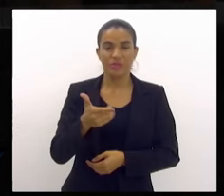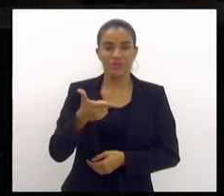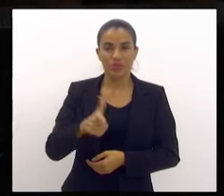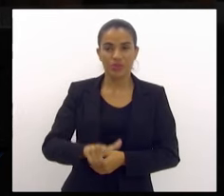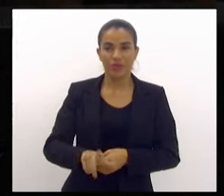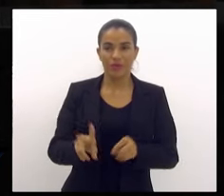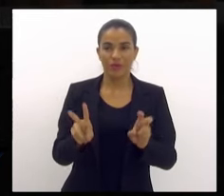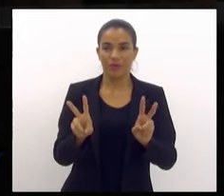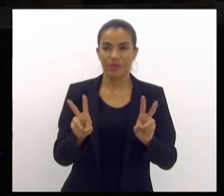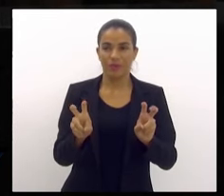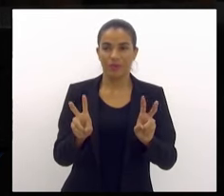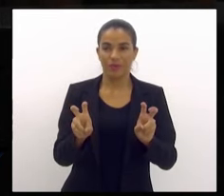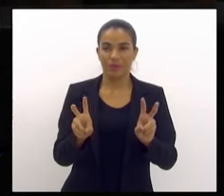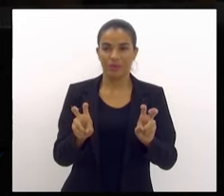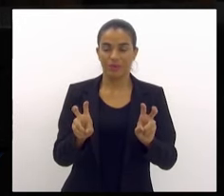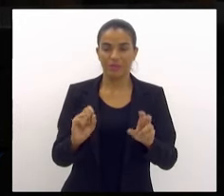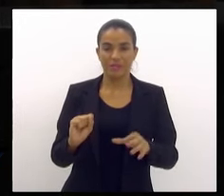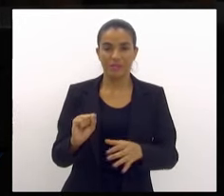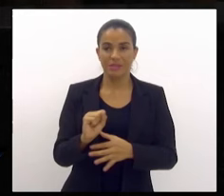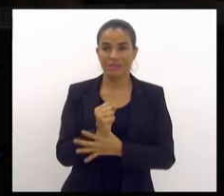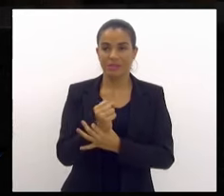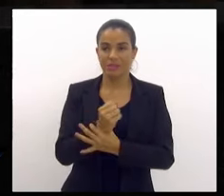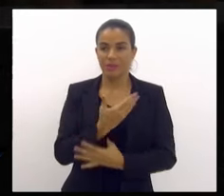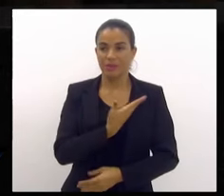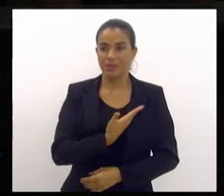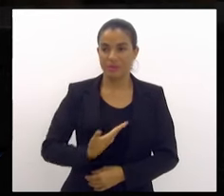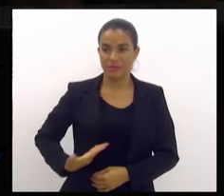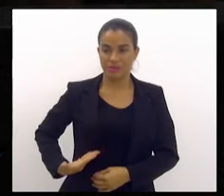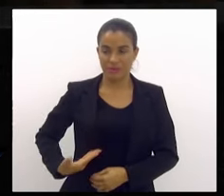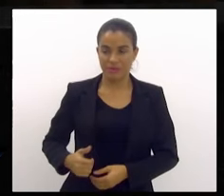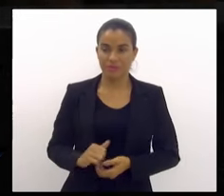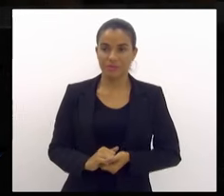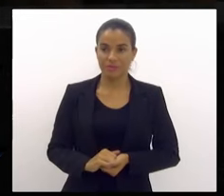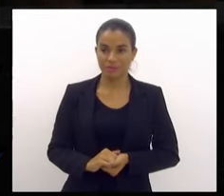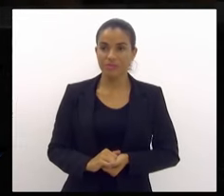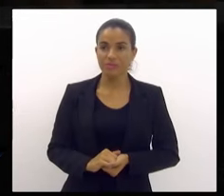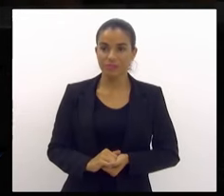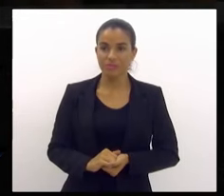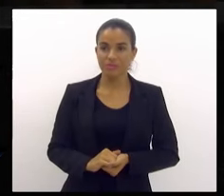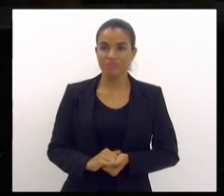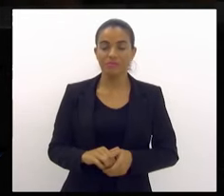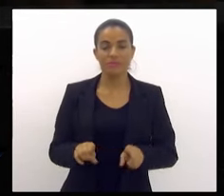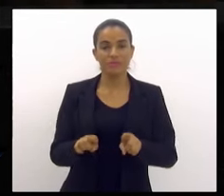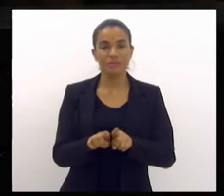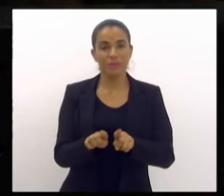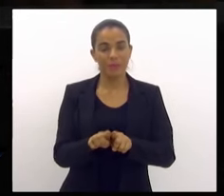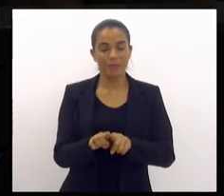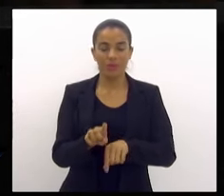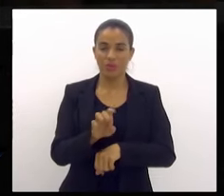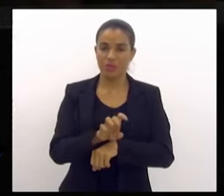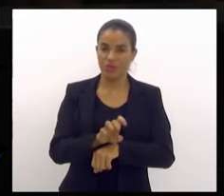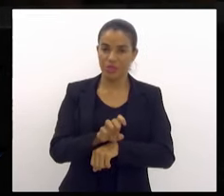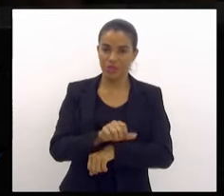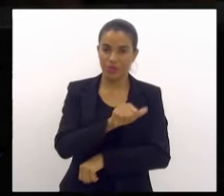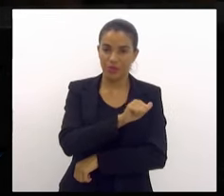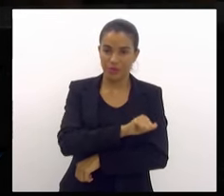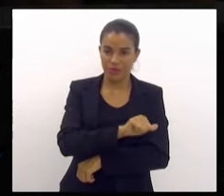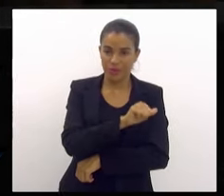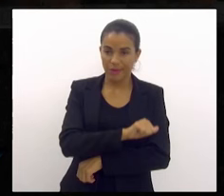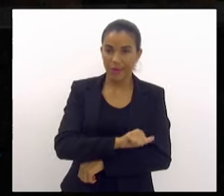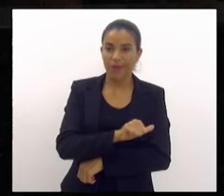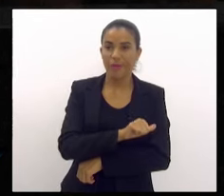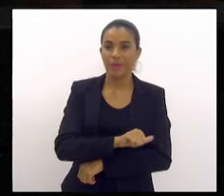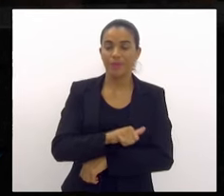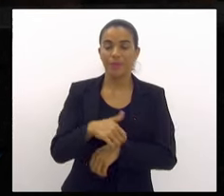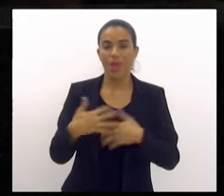segurança pública, que no Estado do Rio de Janeiro é uma